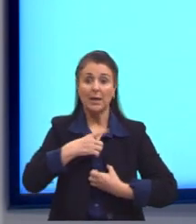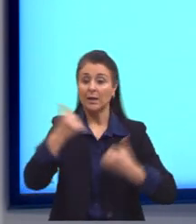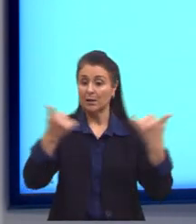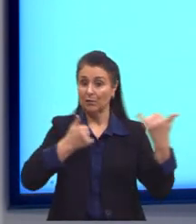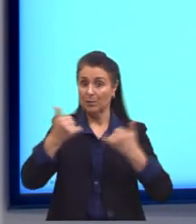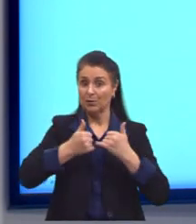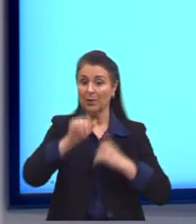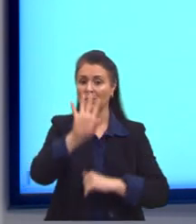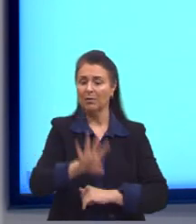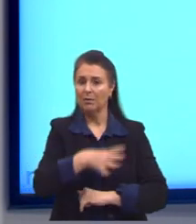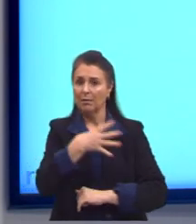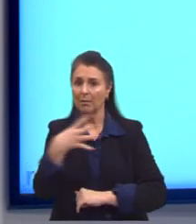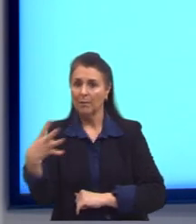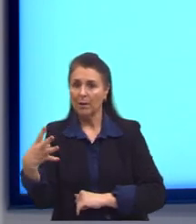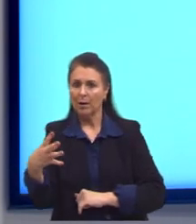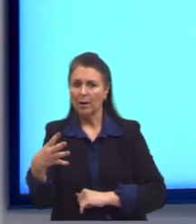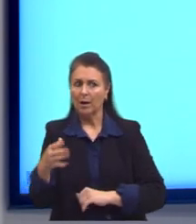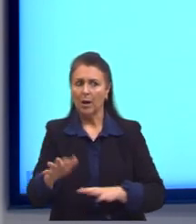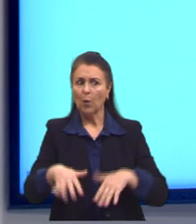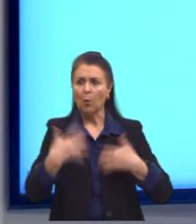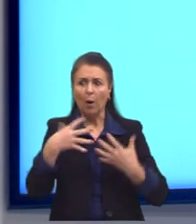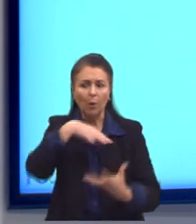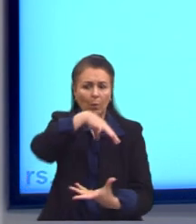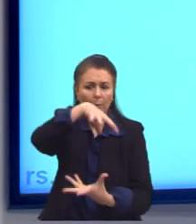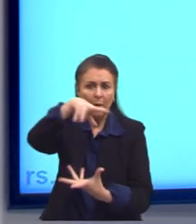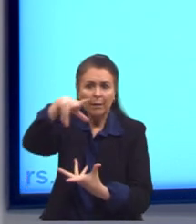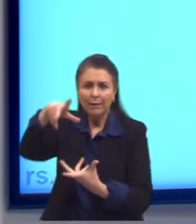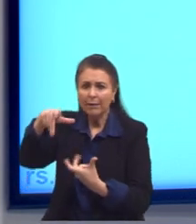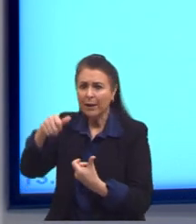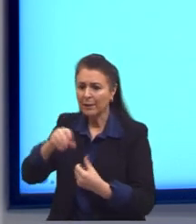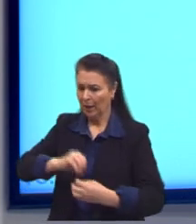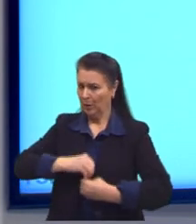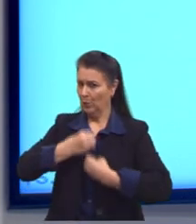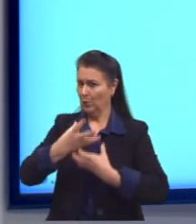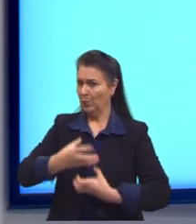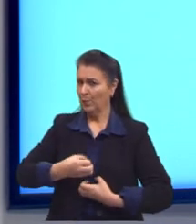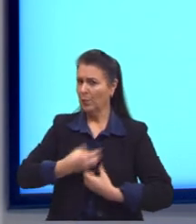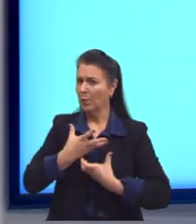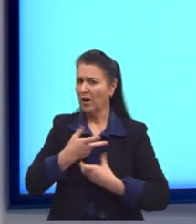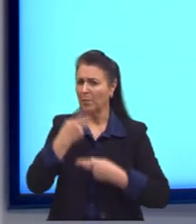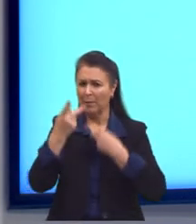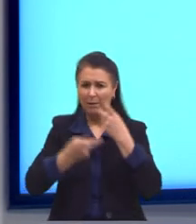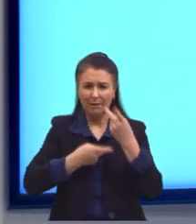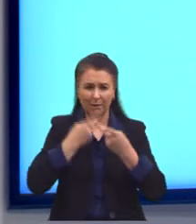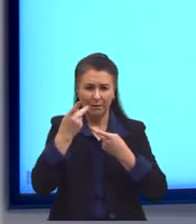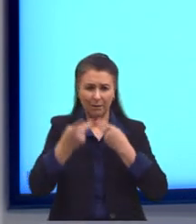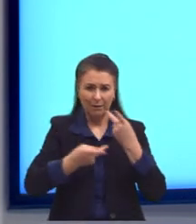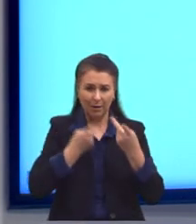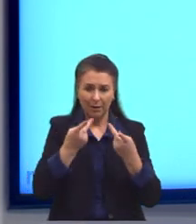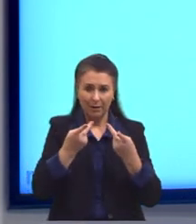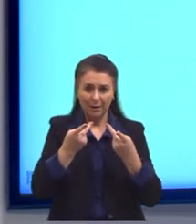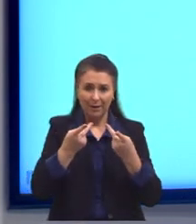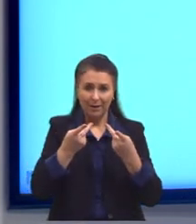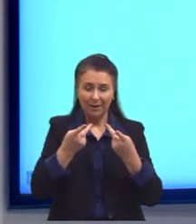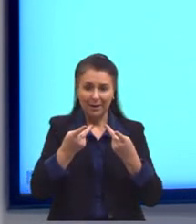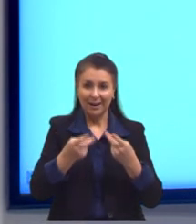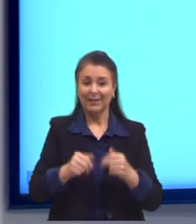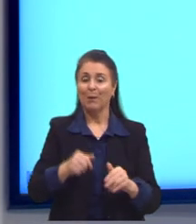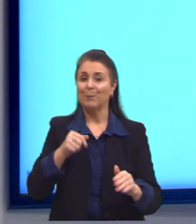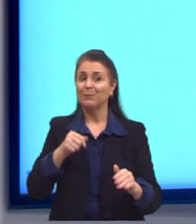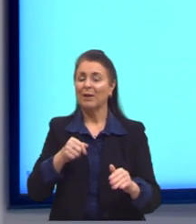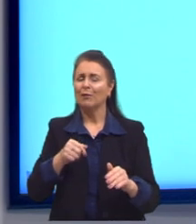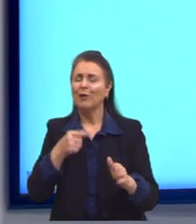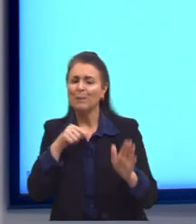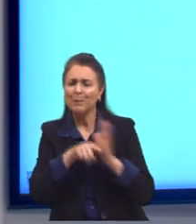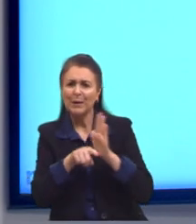qual planeta o cordel faz referência. Então, o pessoal até comentou bastante que nessa questão aqui